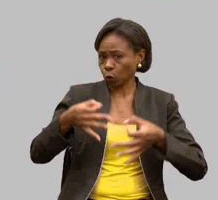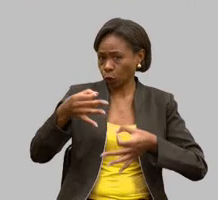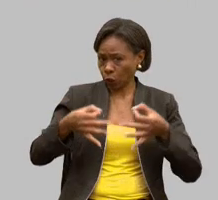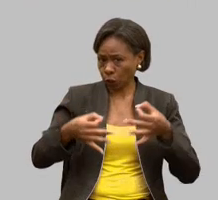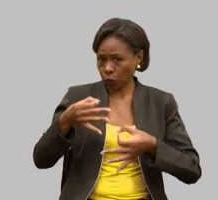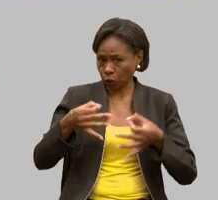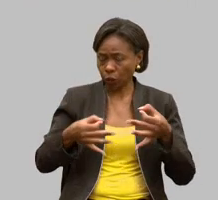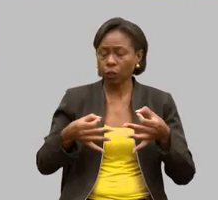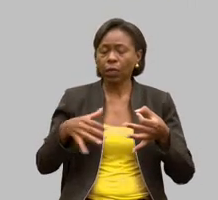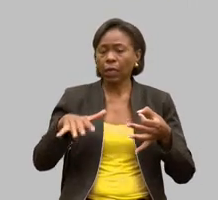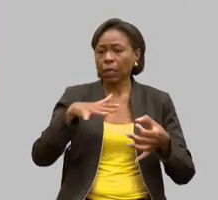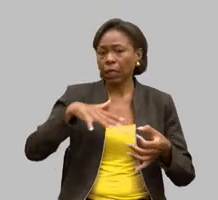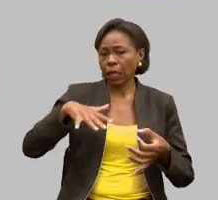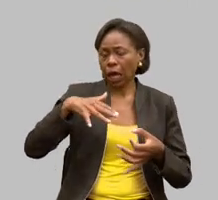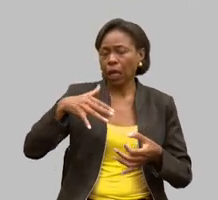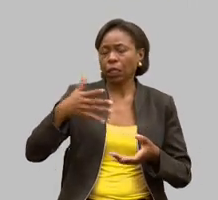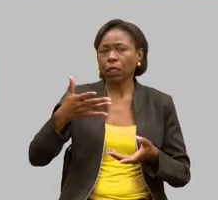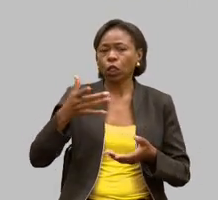Direito.